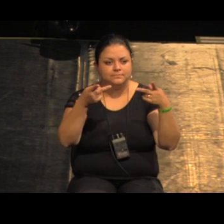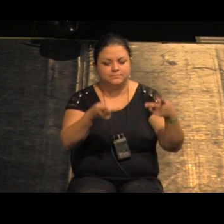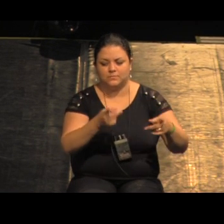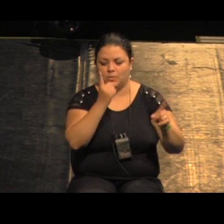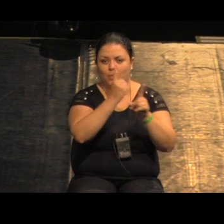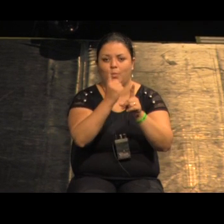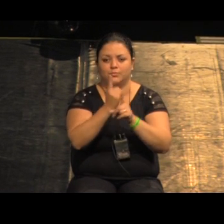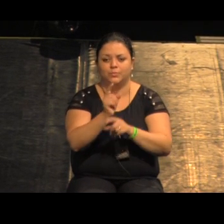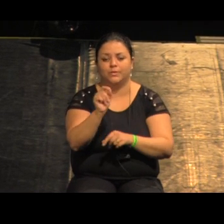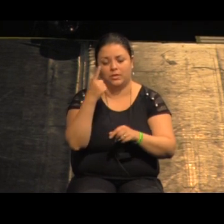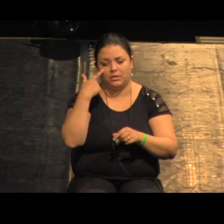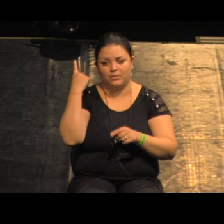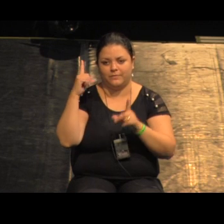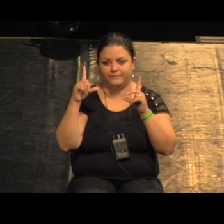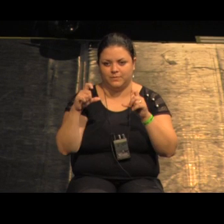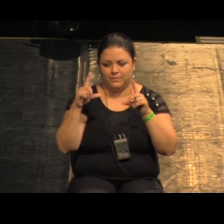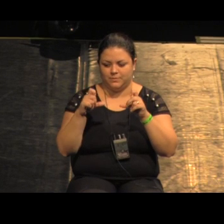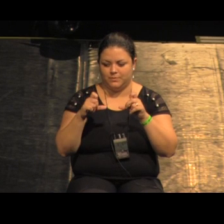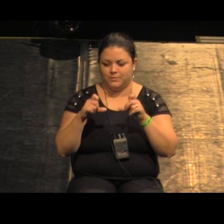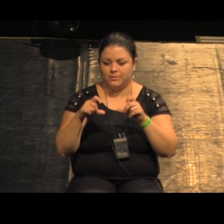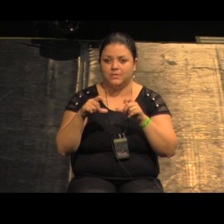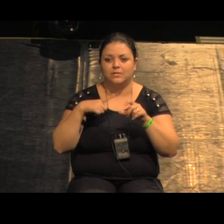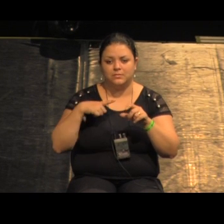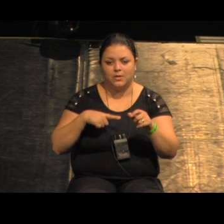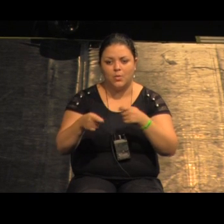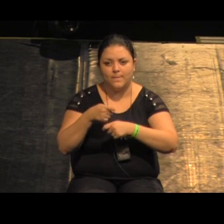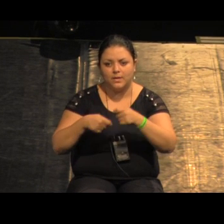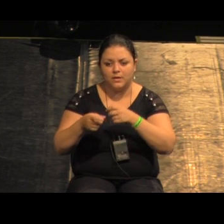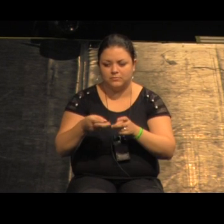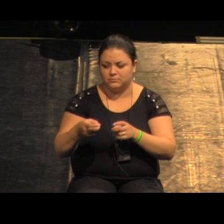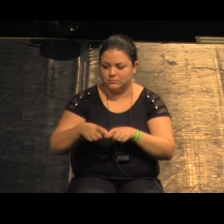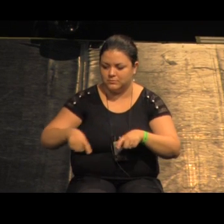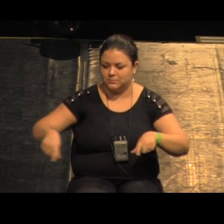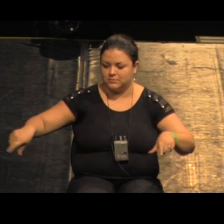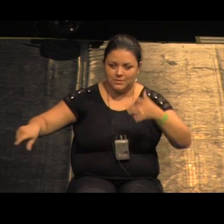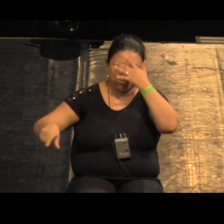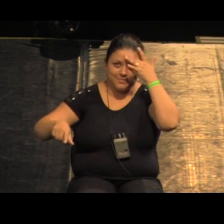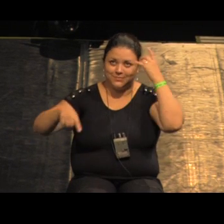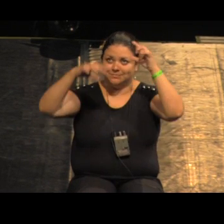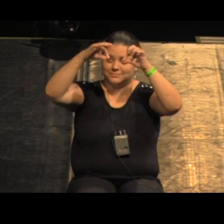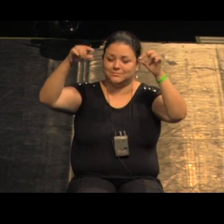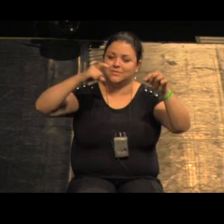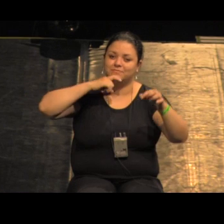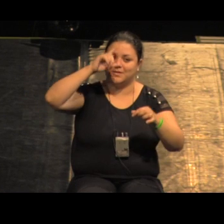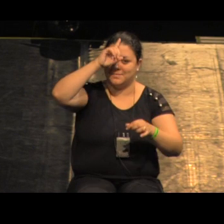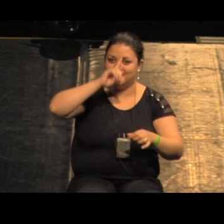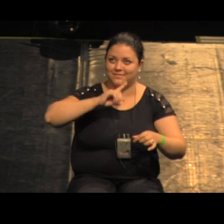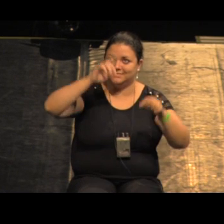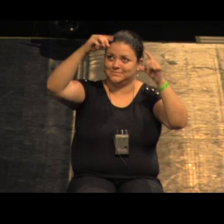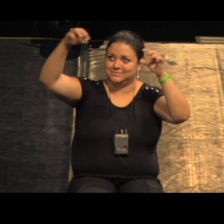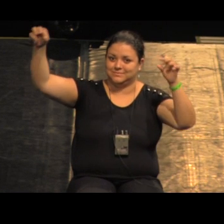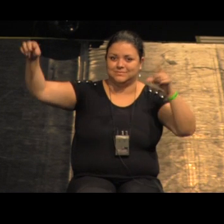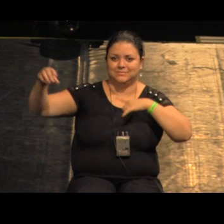gente encontrou isso aqui uma rua comercial o pessoal ainda acreditava que o Brasil ia ganhar copa para vocês terem uma ideia quanto tempo faz